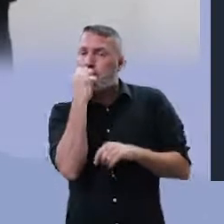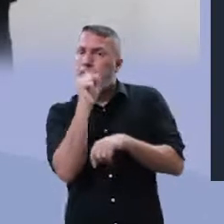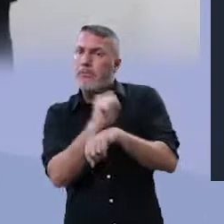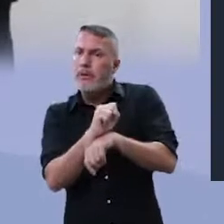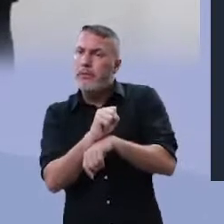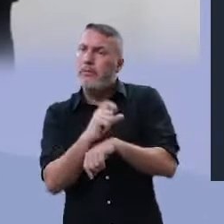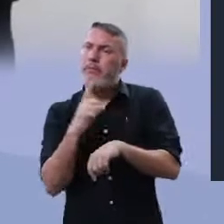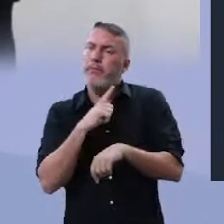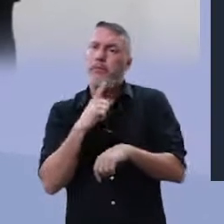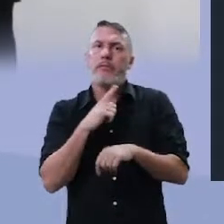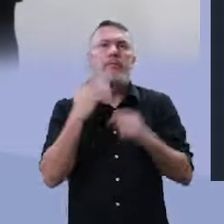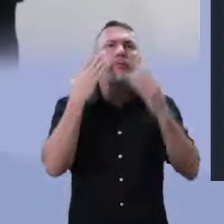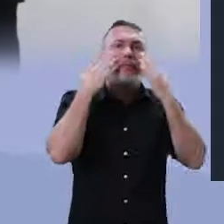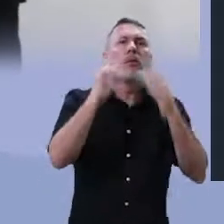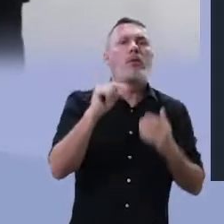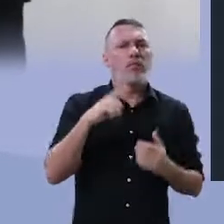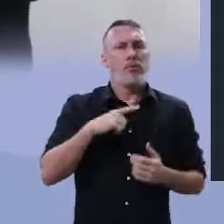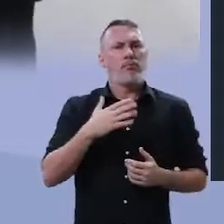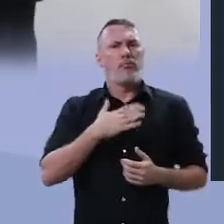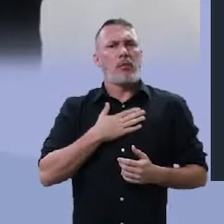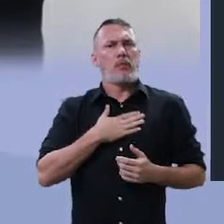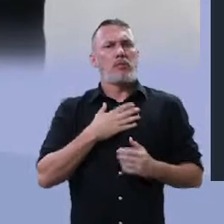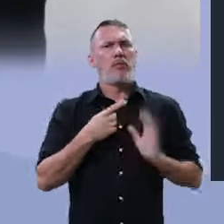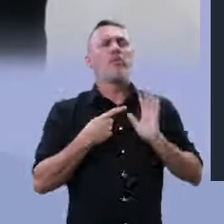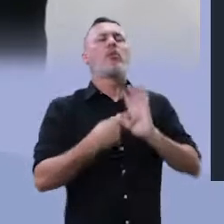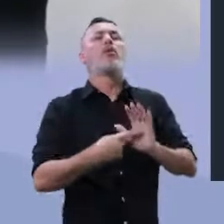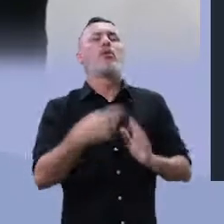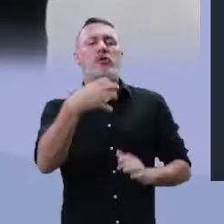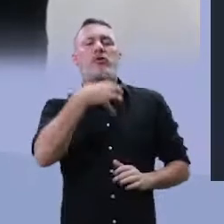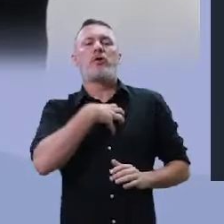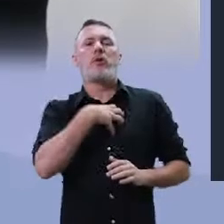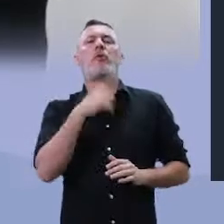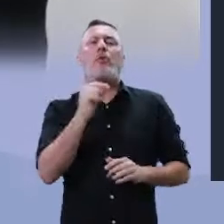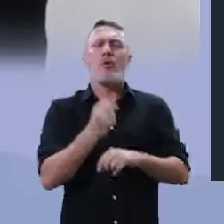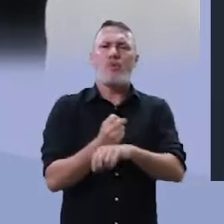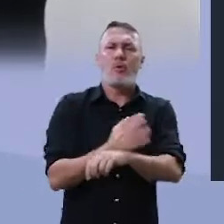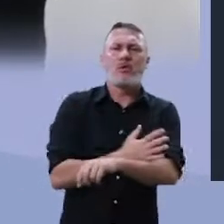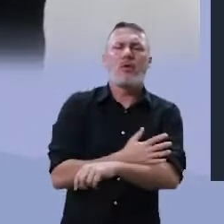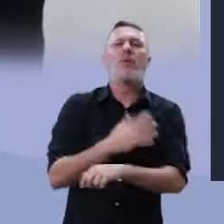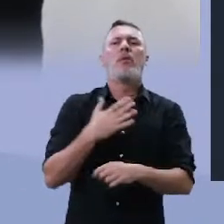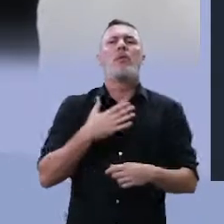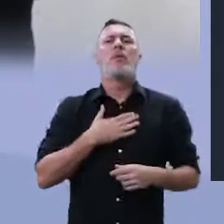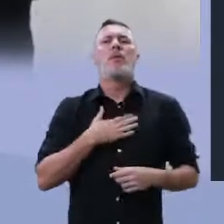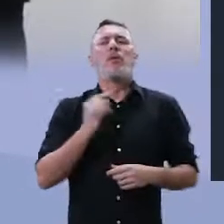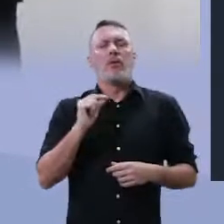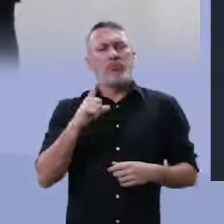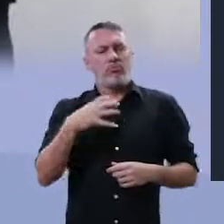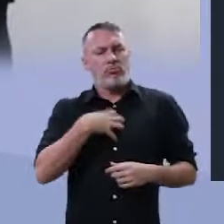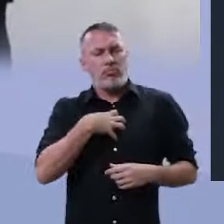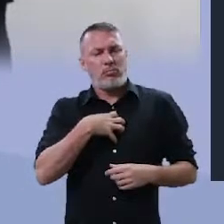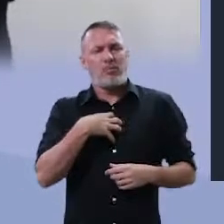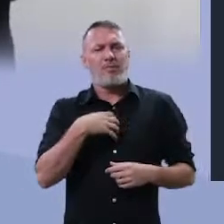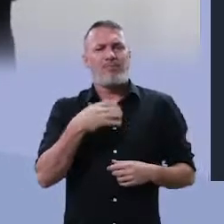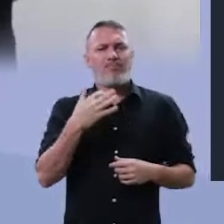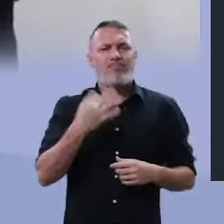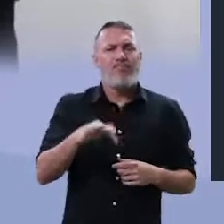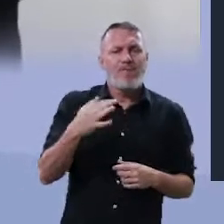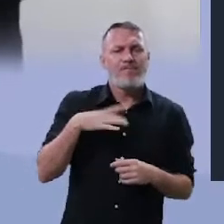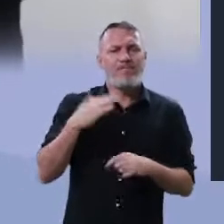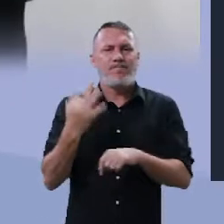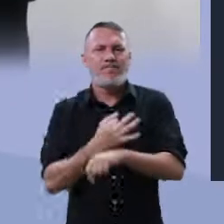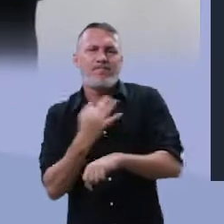resta o peito. No peito, ficam as emoções, é aqui que a gente sente a dor, que a gente sente